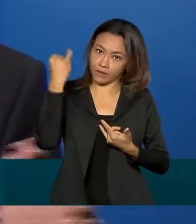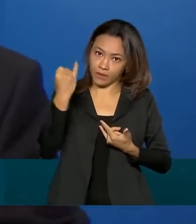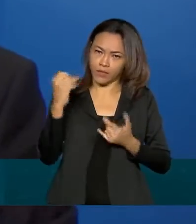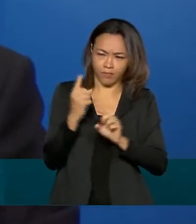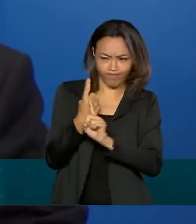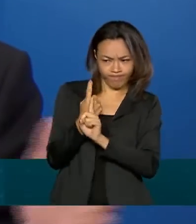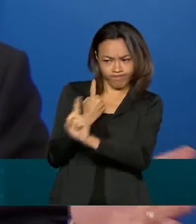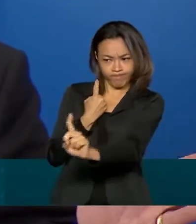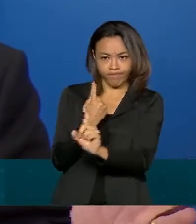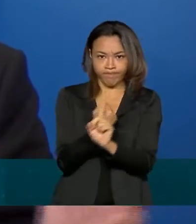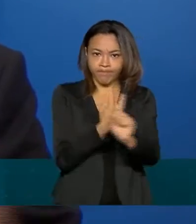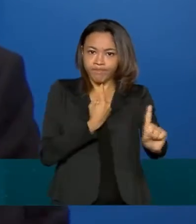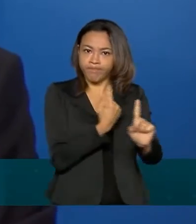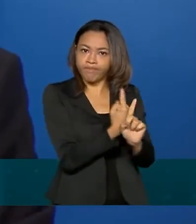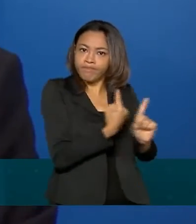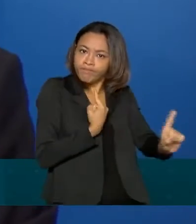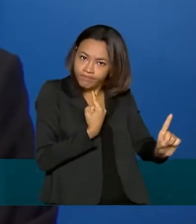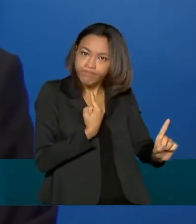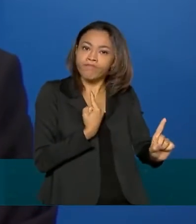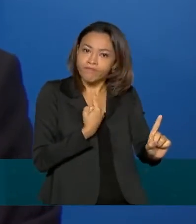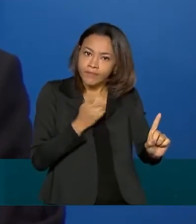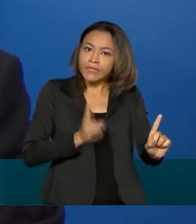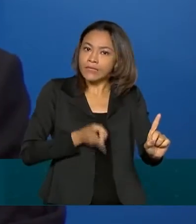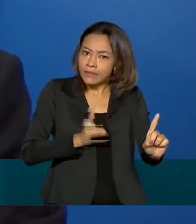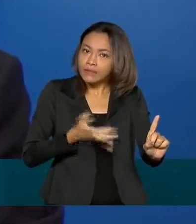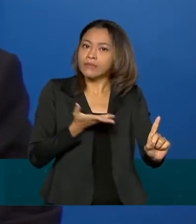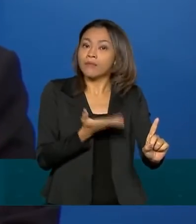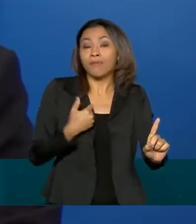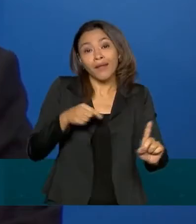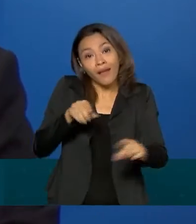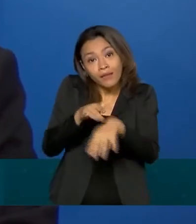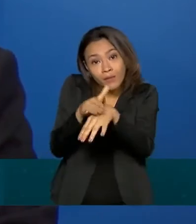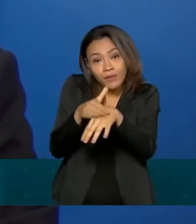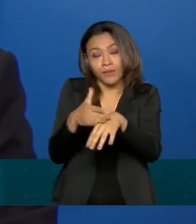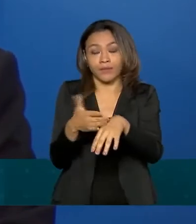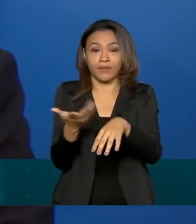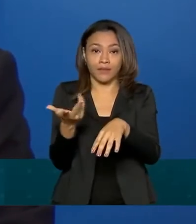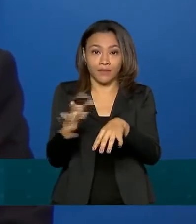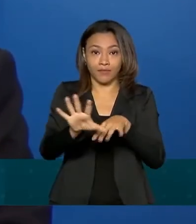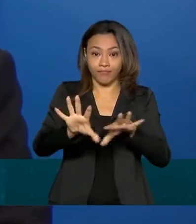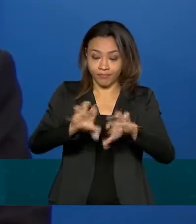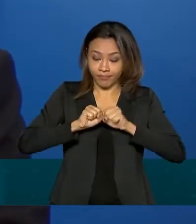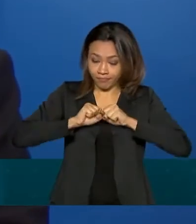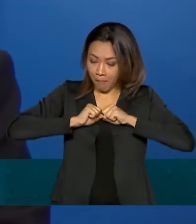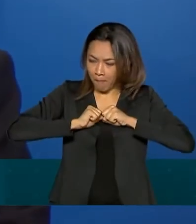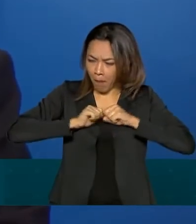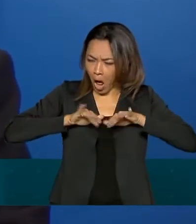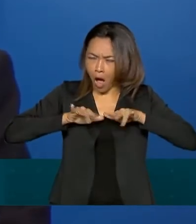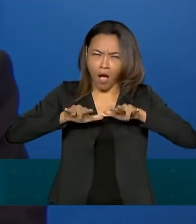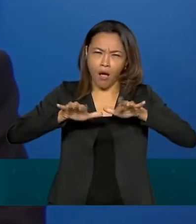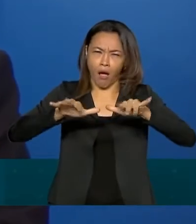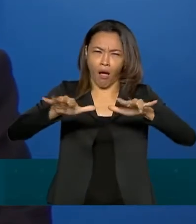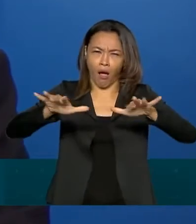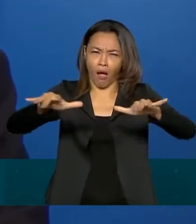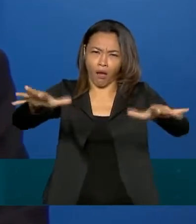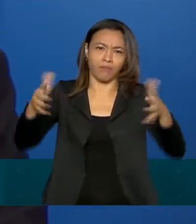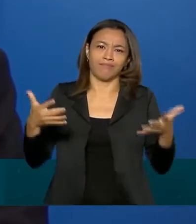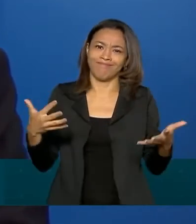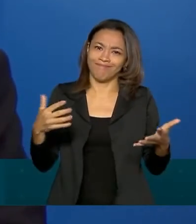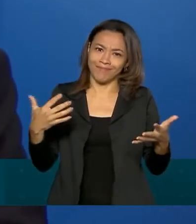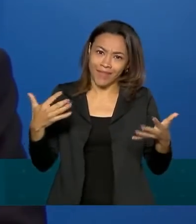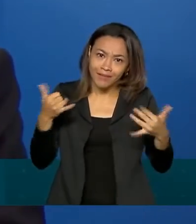distanciamento entre si para que essa doença, ela não se transmita na velocidade que vem se transmitindo.